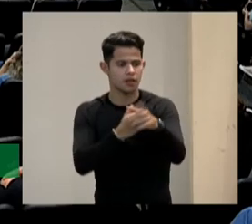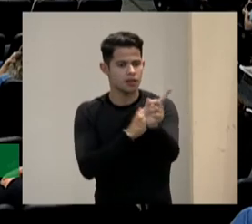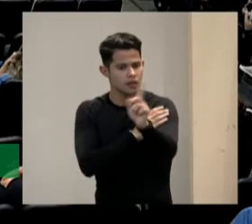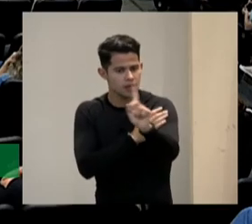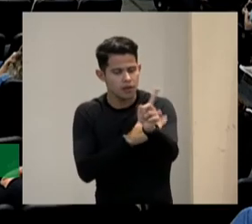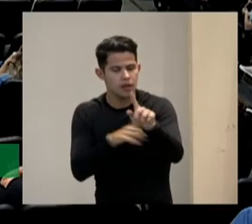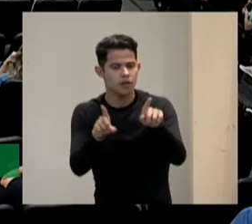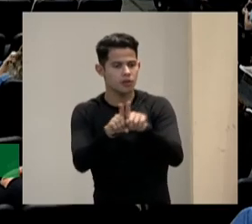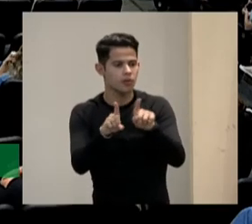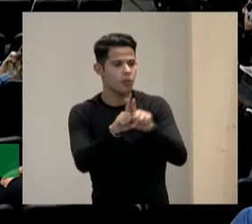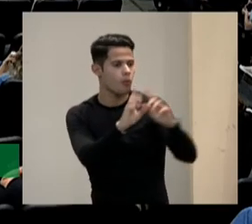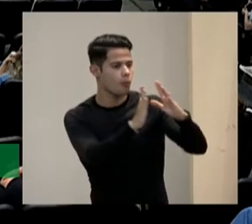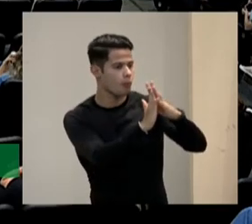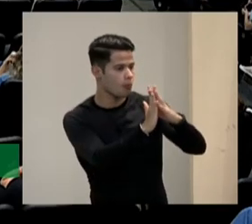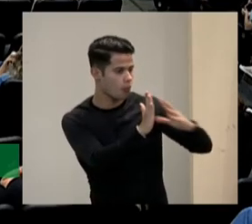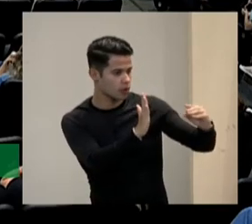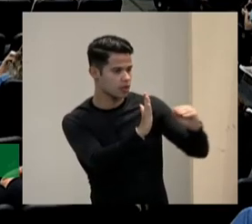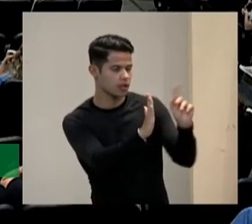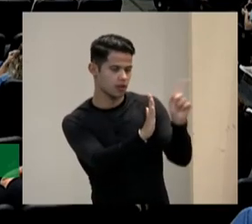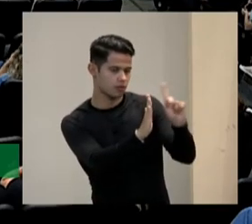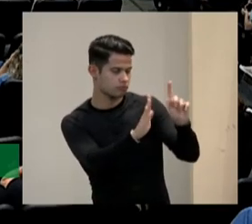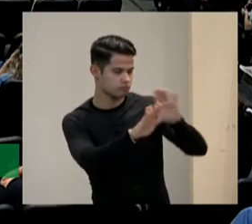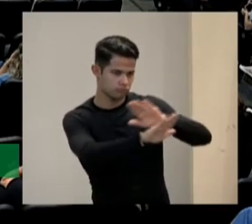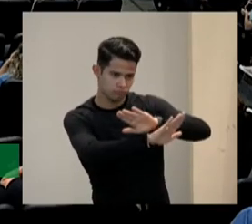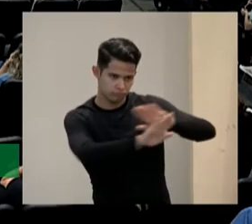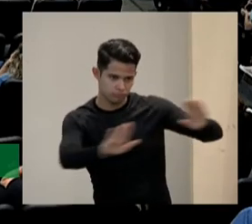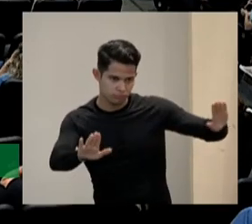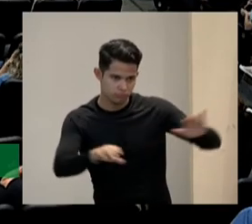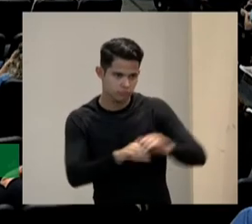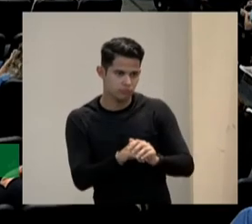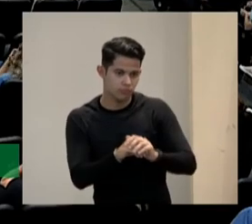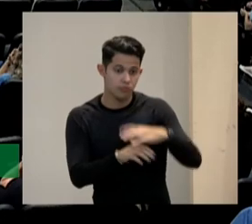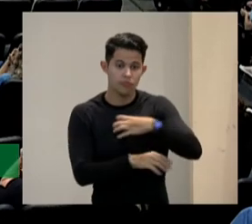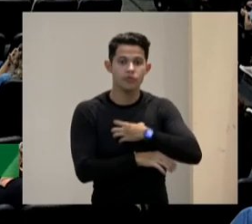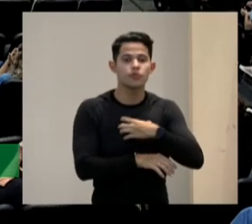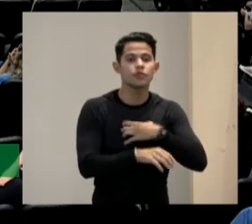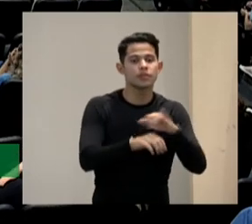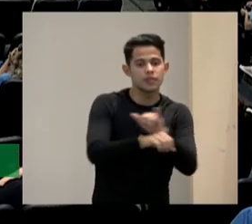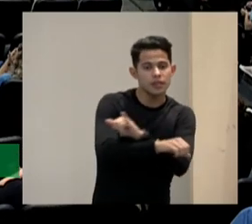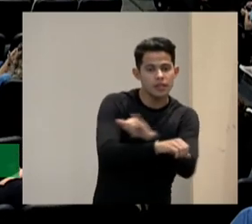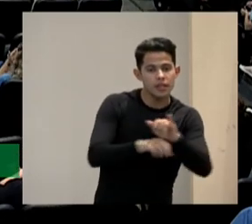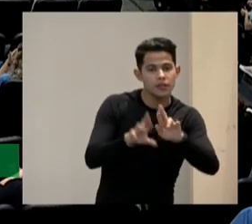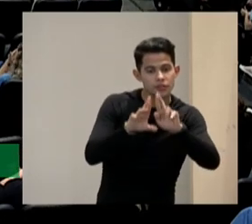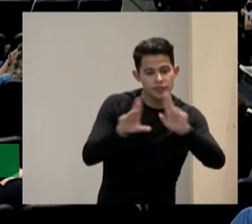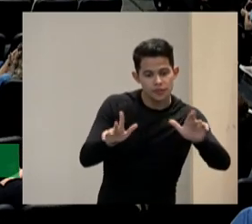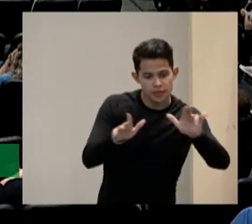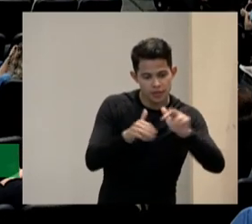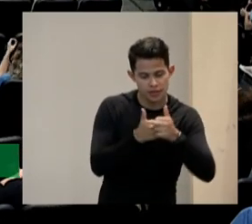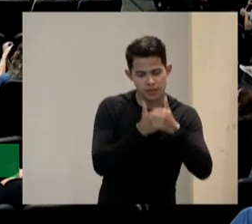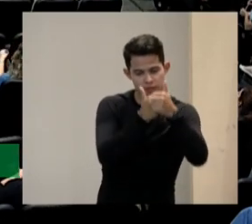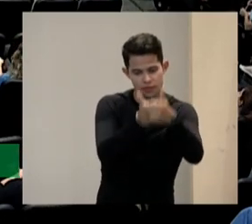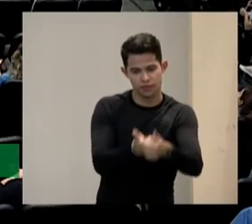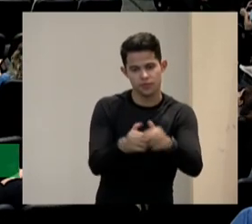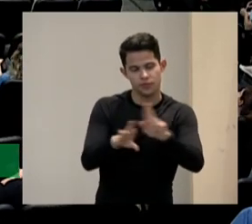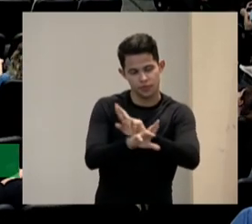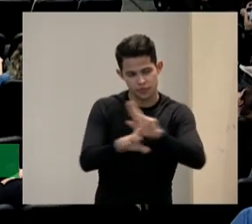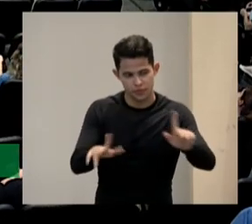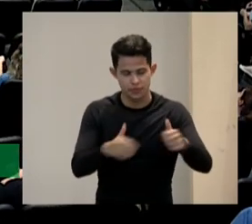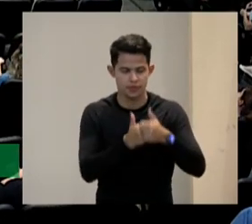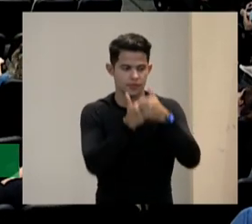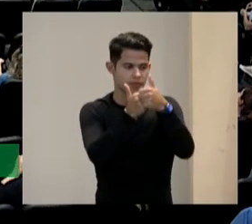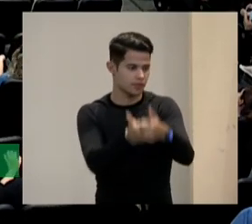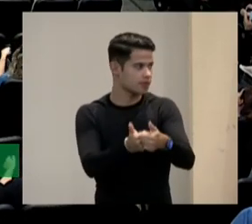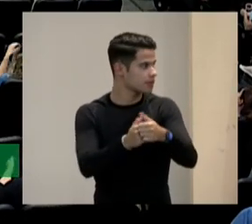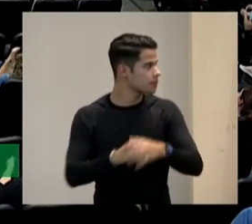modelo não é uma forma diferente de planejar é uma forma diferente de